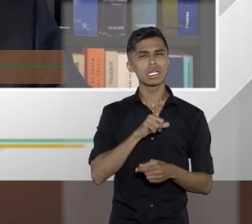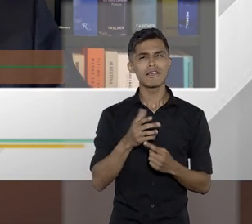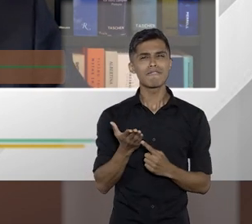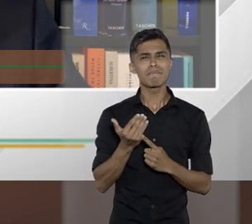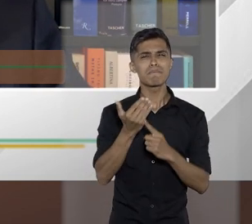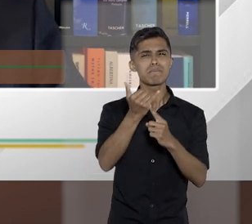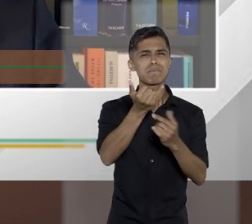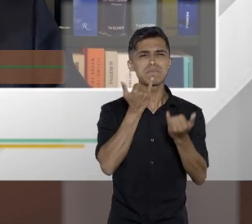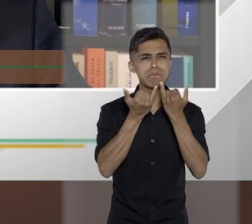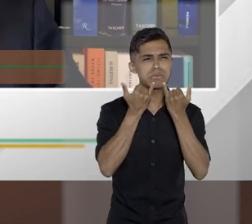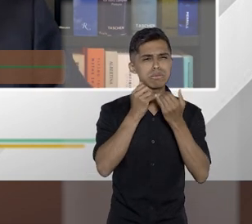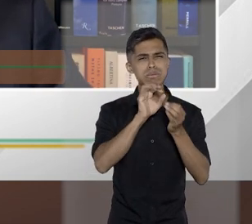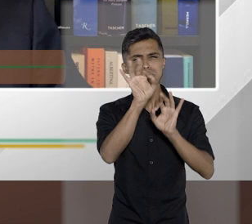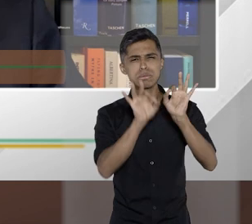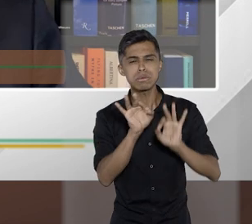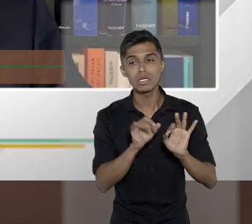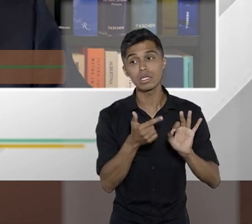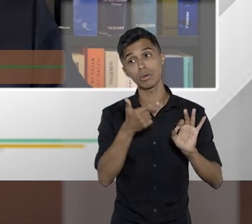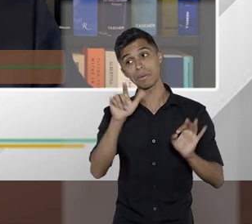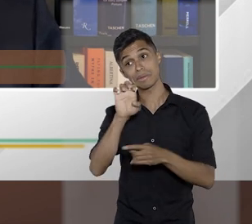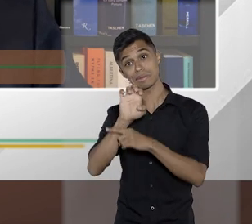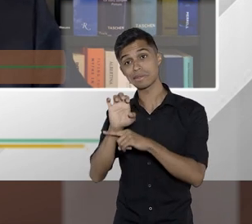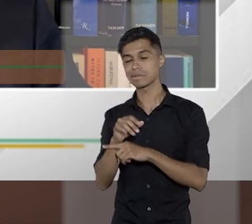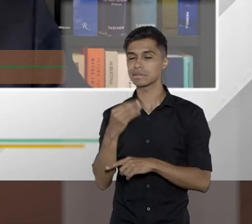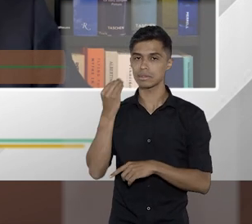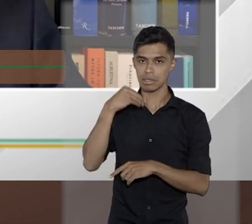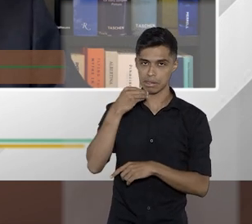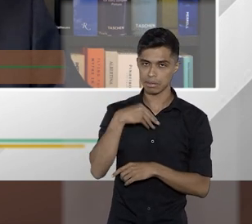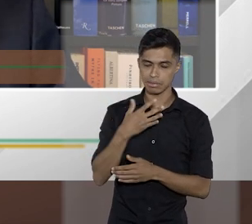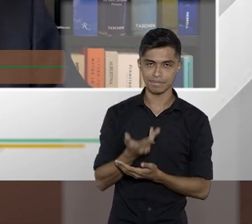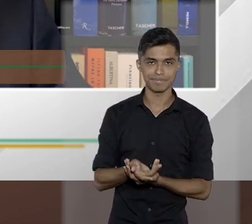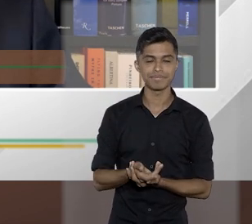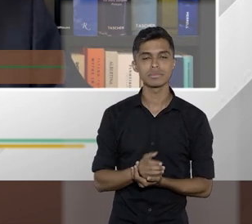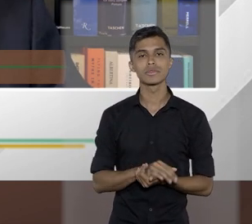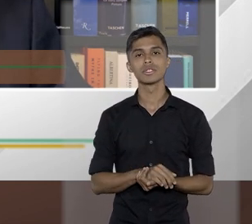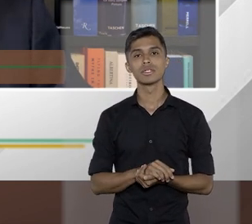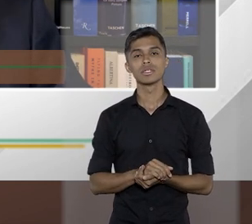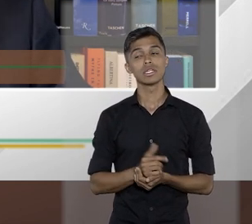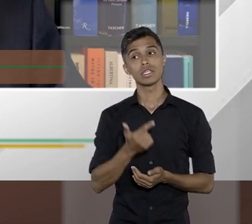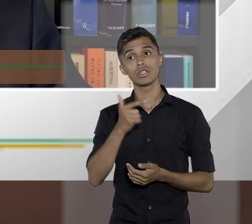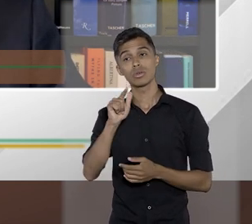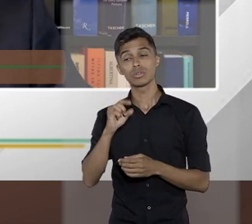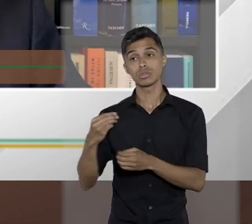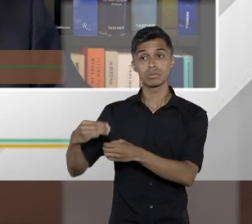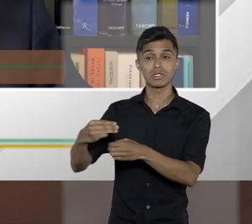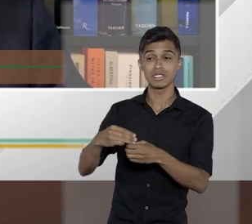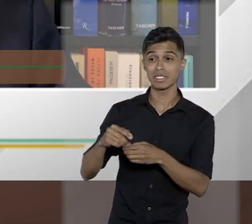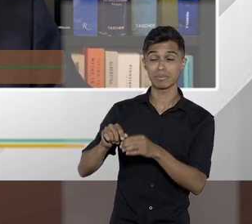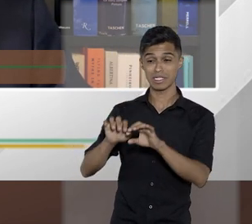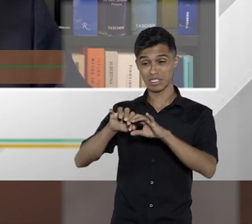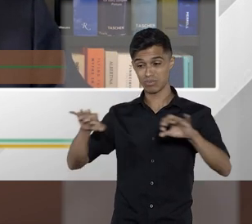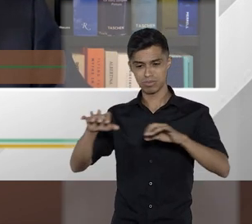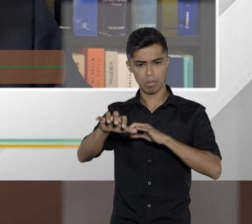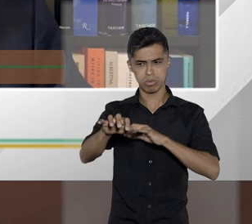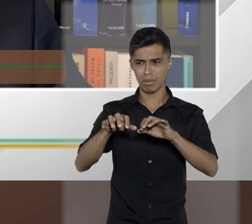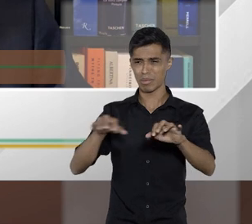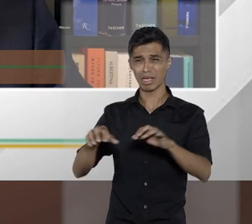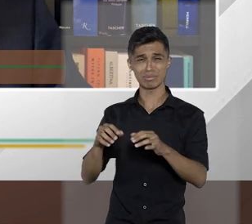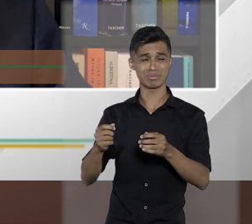informatizada e altamente organizada e outros estados que não têm isso. E nos municípios essas assimetrias são muito maiores.